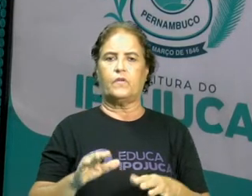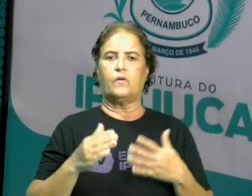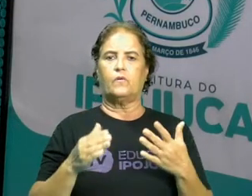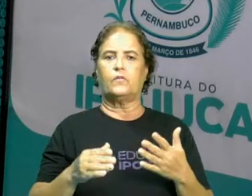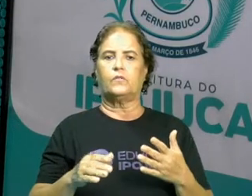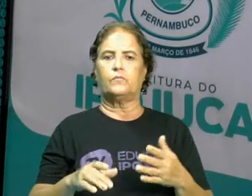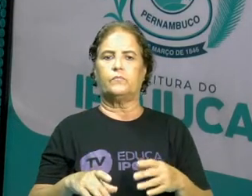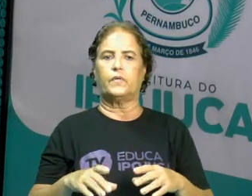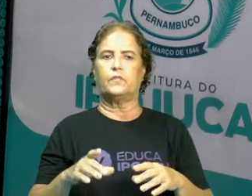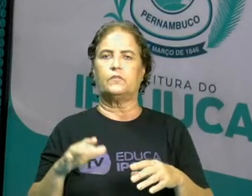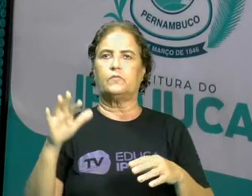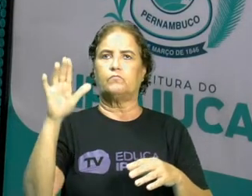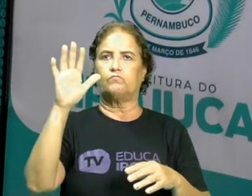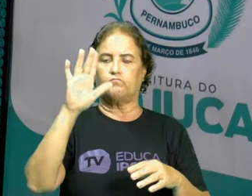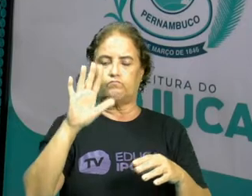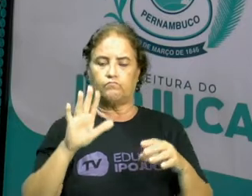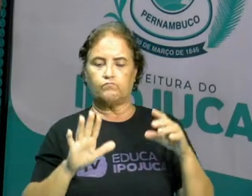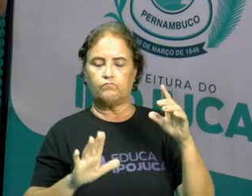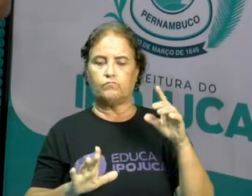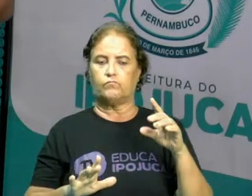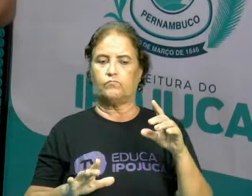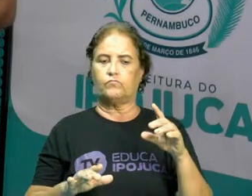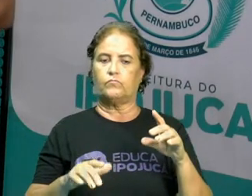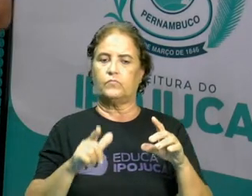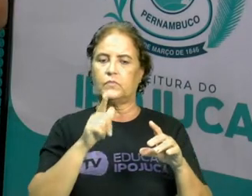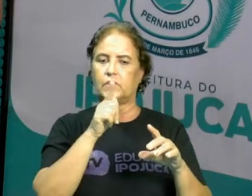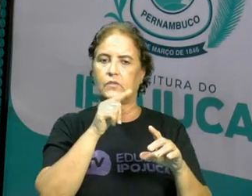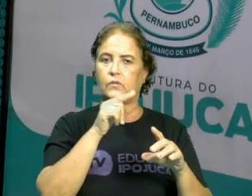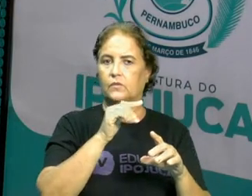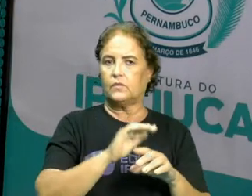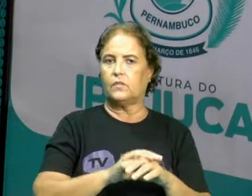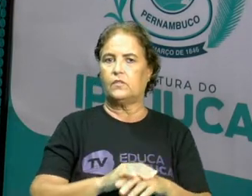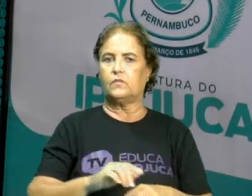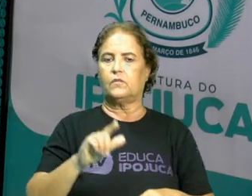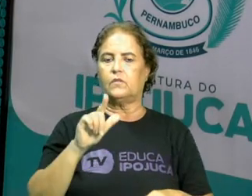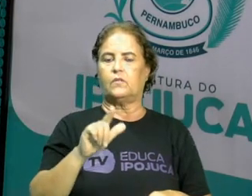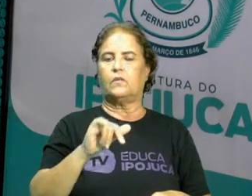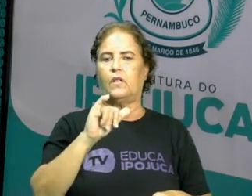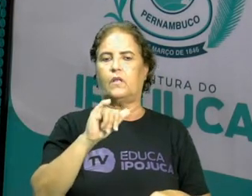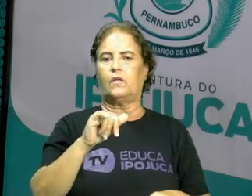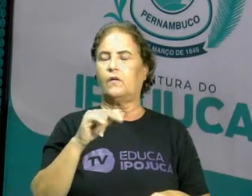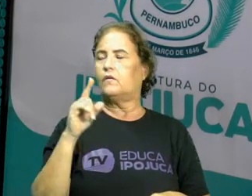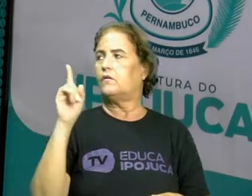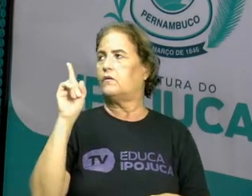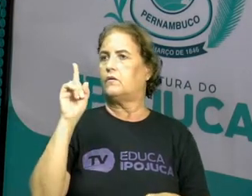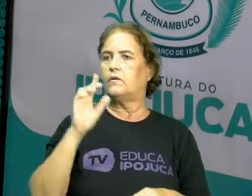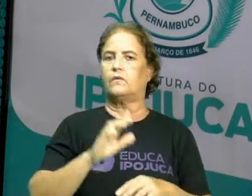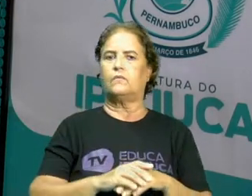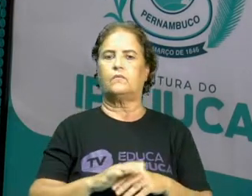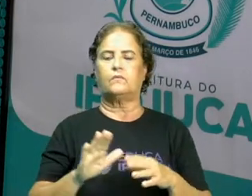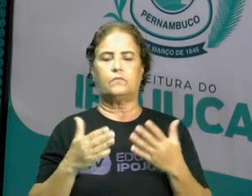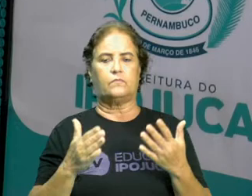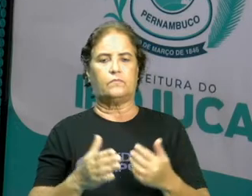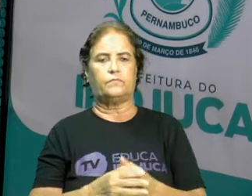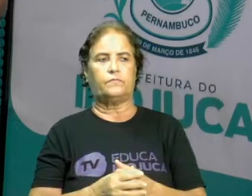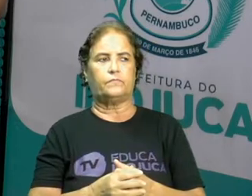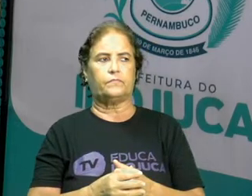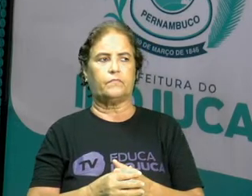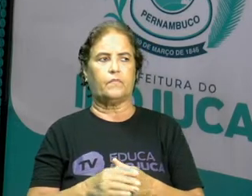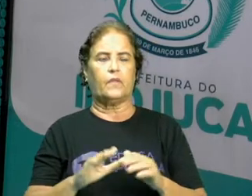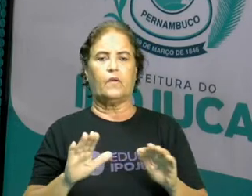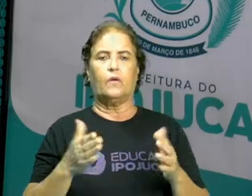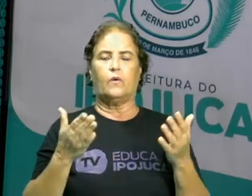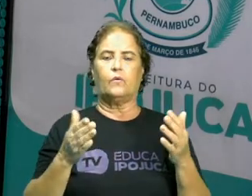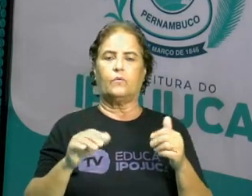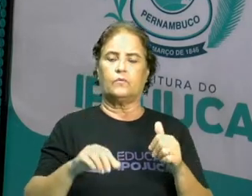passa do gasoso para o líquido, eu tenho o que nós chamamos de liquefação ou condensação. Quando